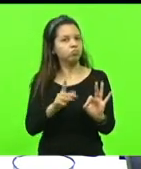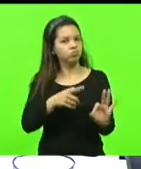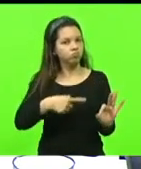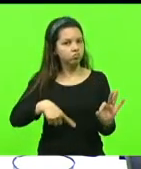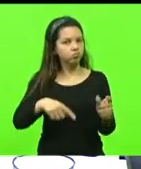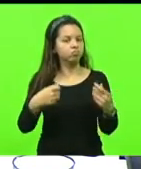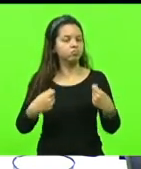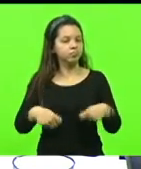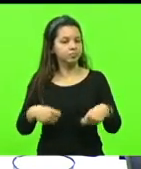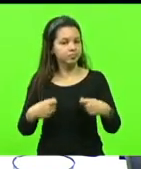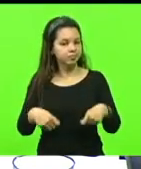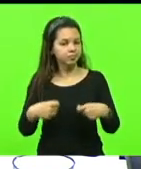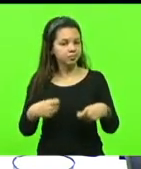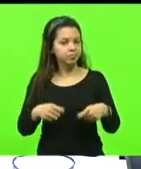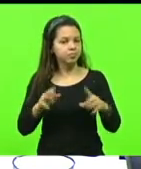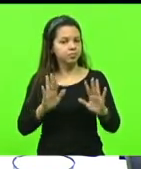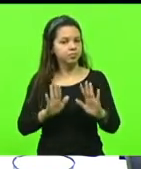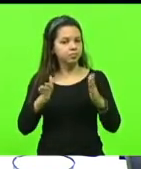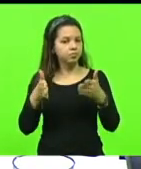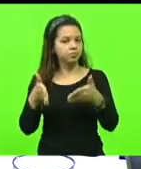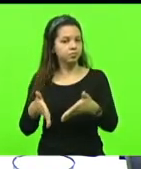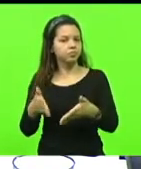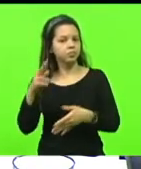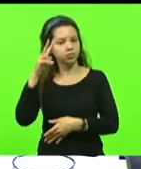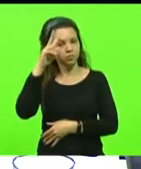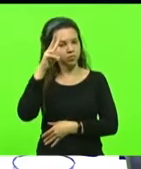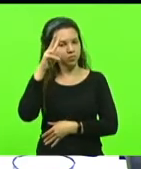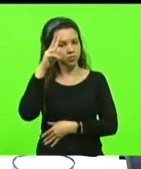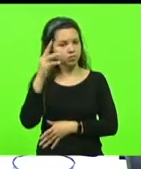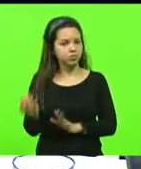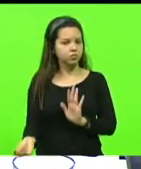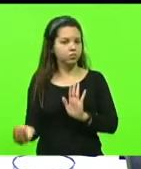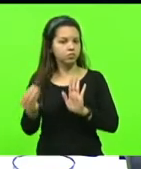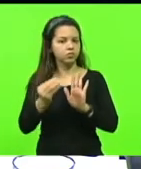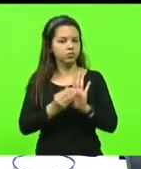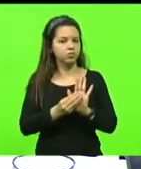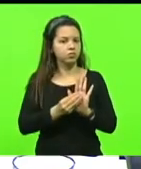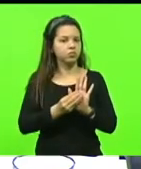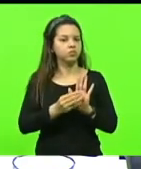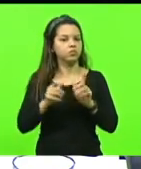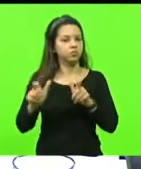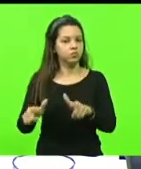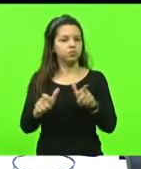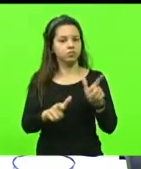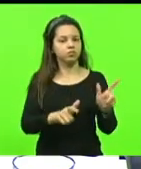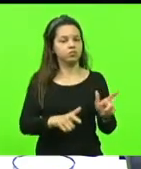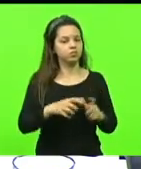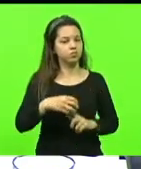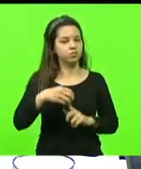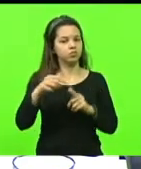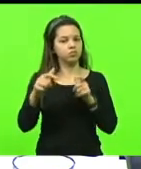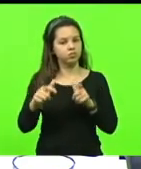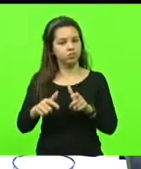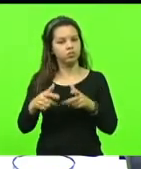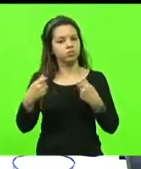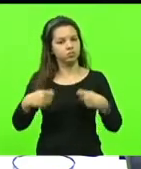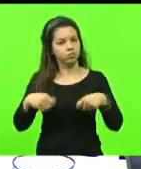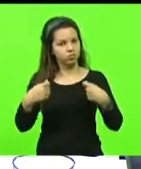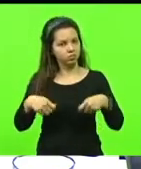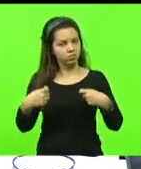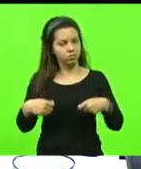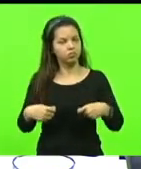atrás dessa história que não colocou a mulher nos espaços que elas merecem estar.